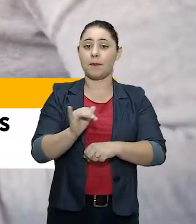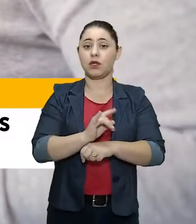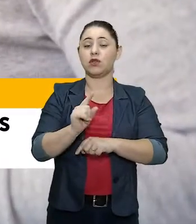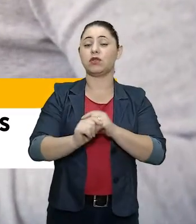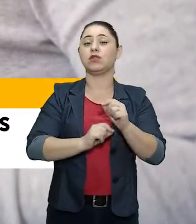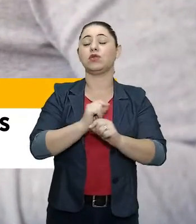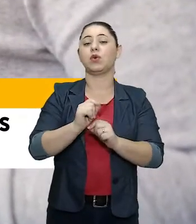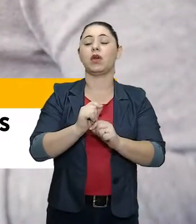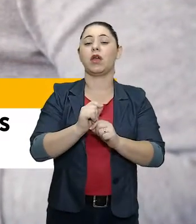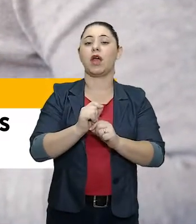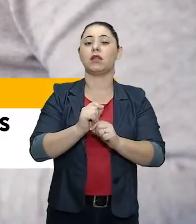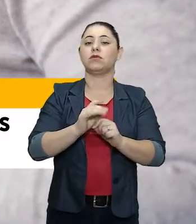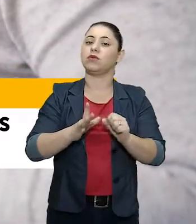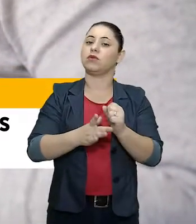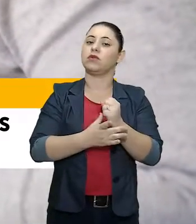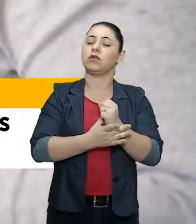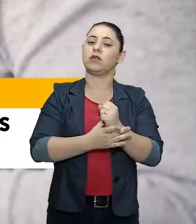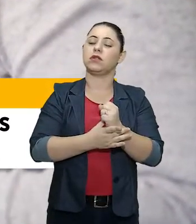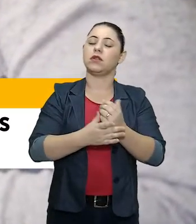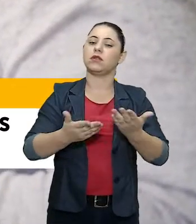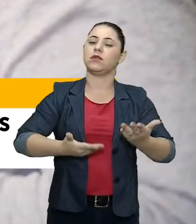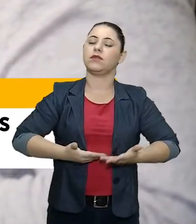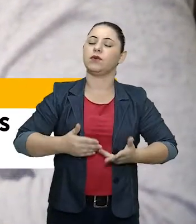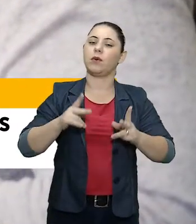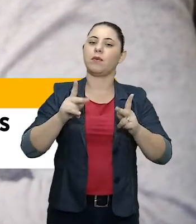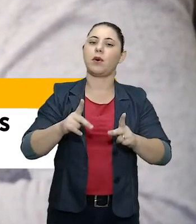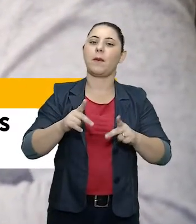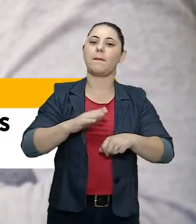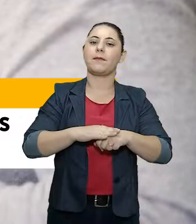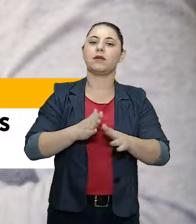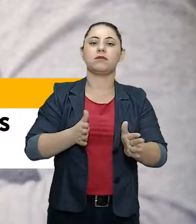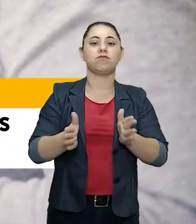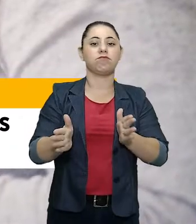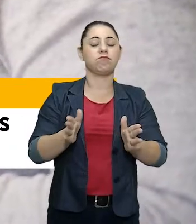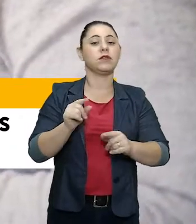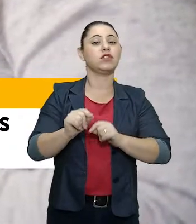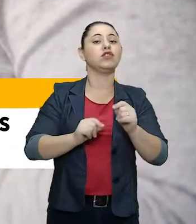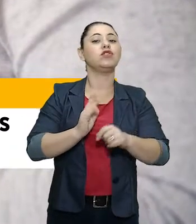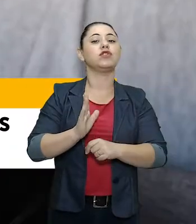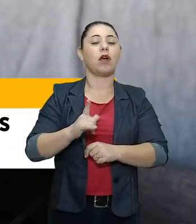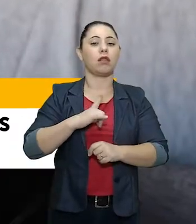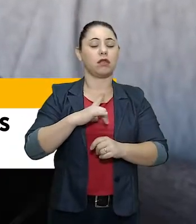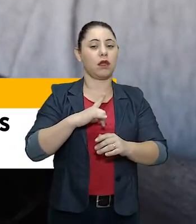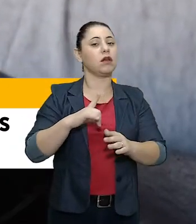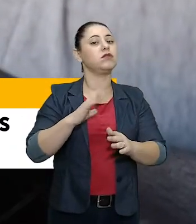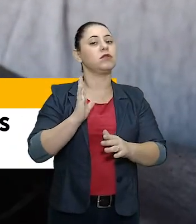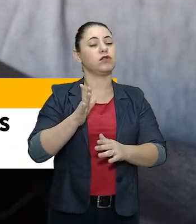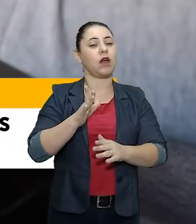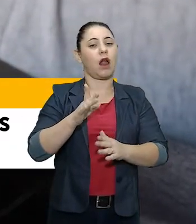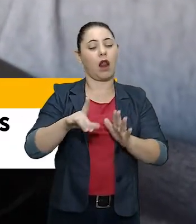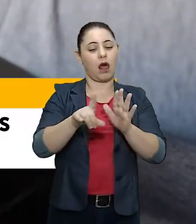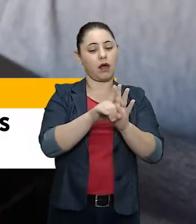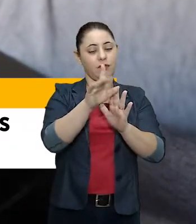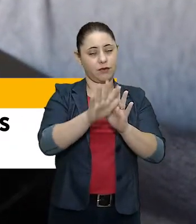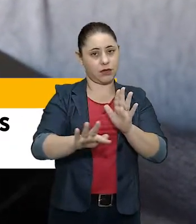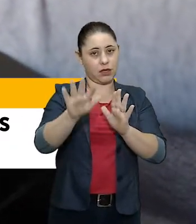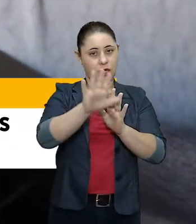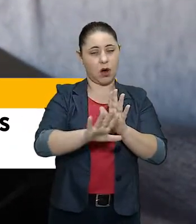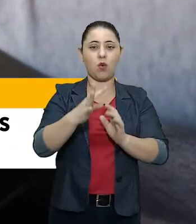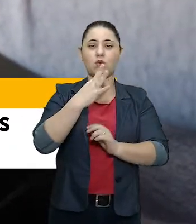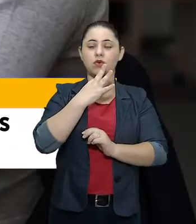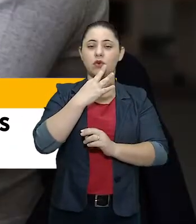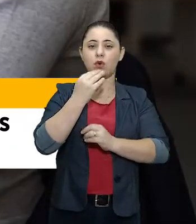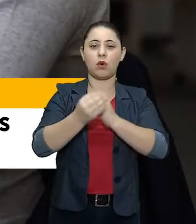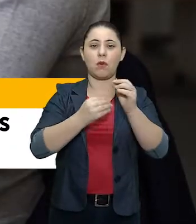A medida vai assegurar aos servidores públicos mais acessibilidade, que já está prevista também em lei